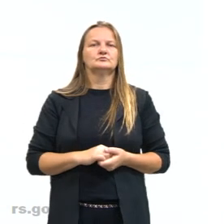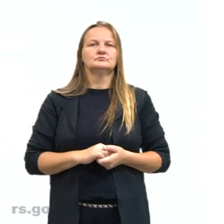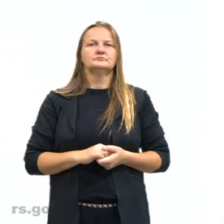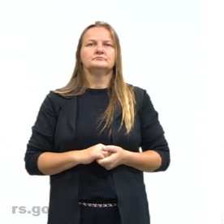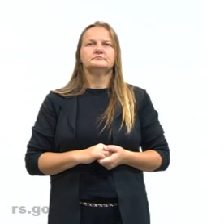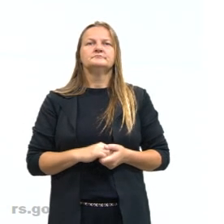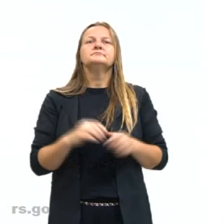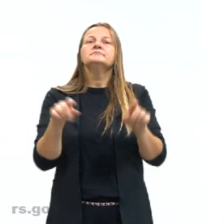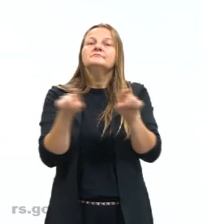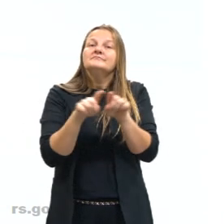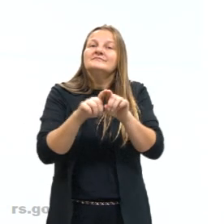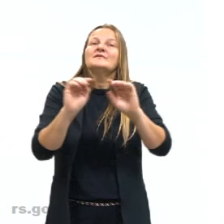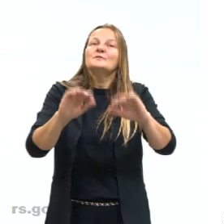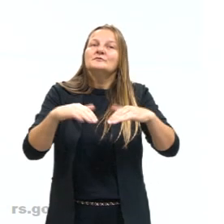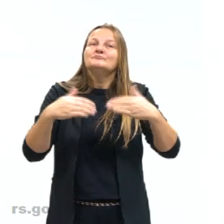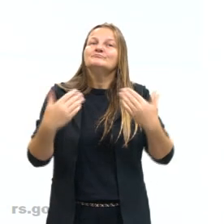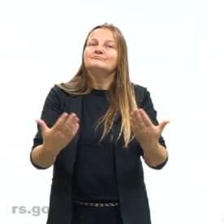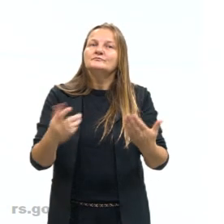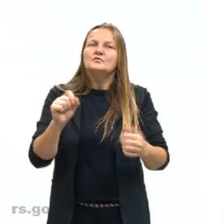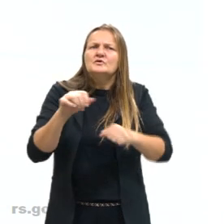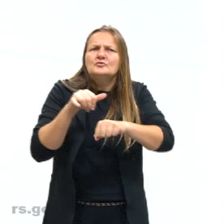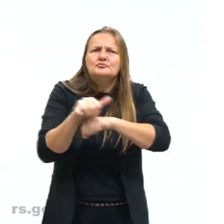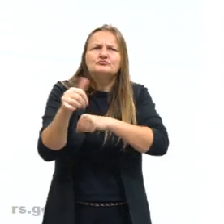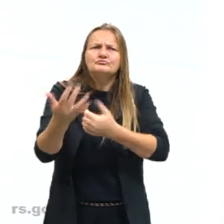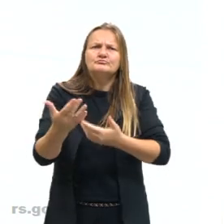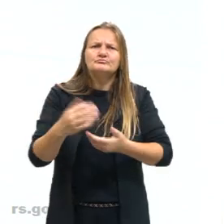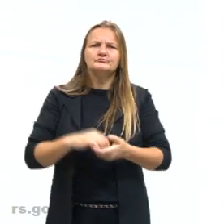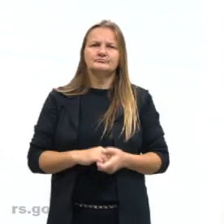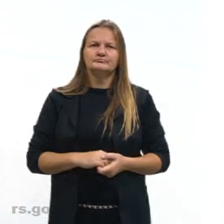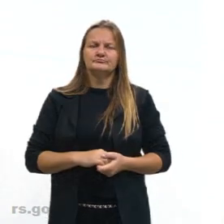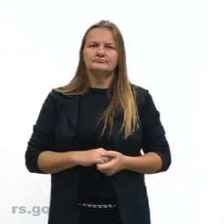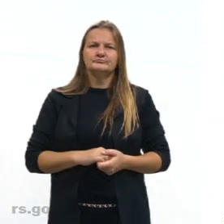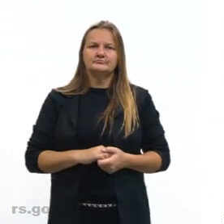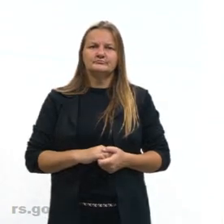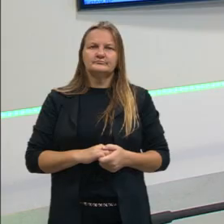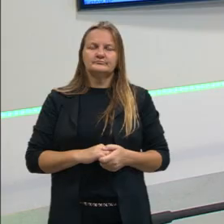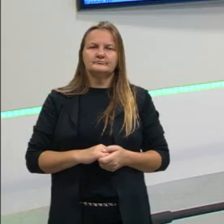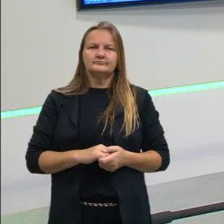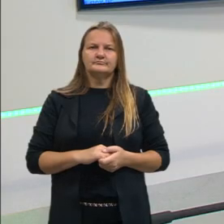E aí, então, o que acontece? Vai, como eu disse pra vocês,